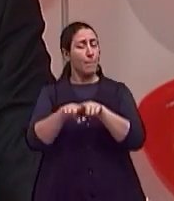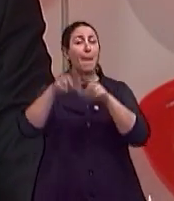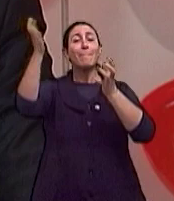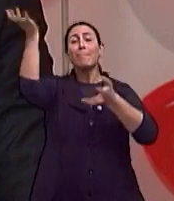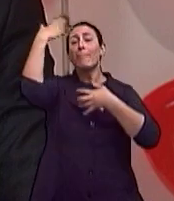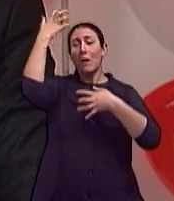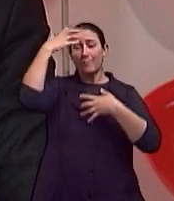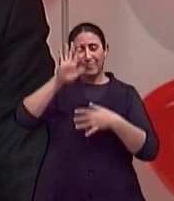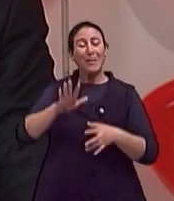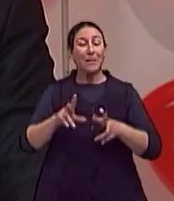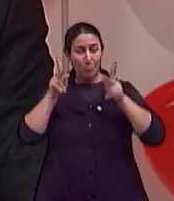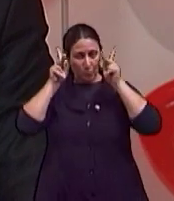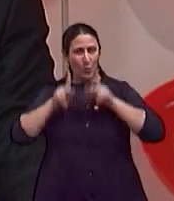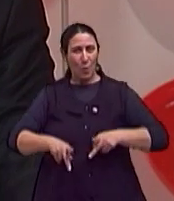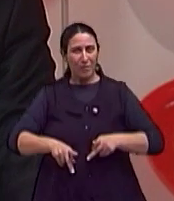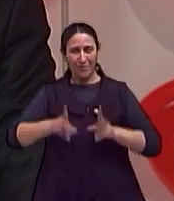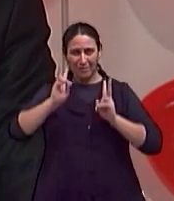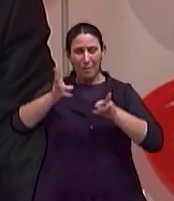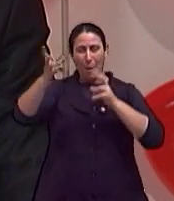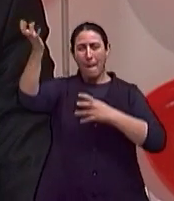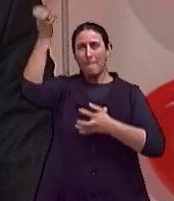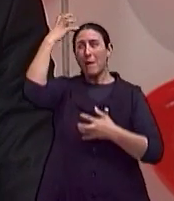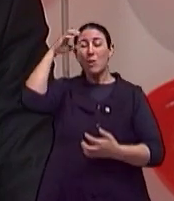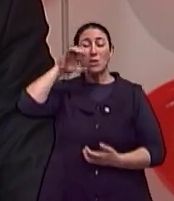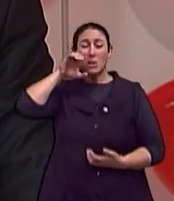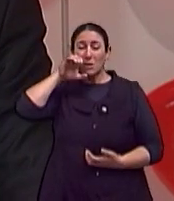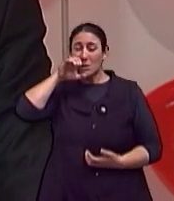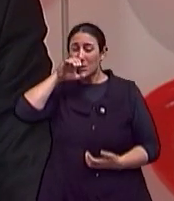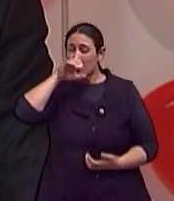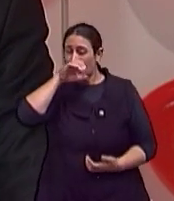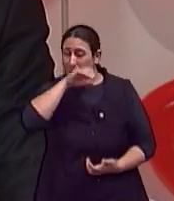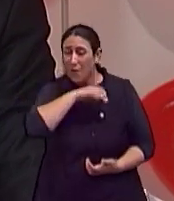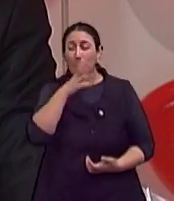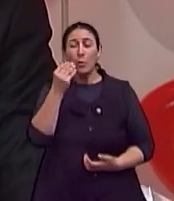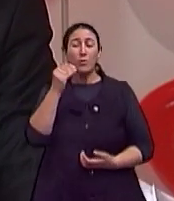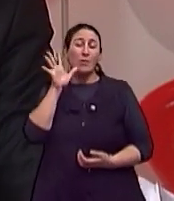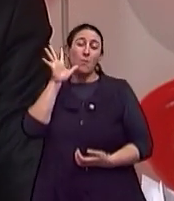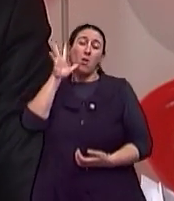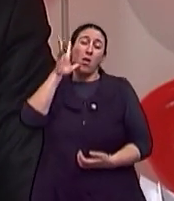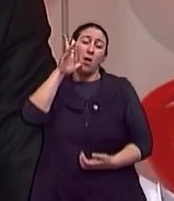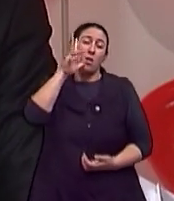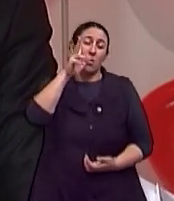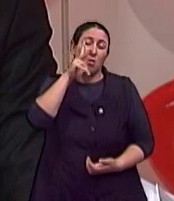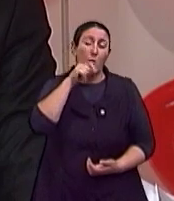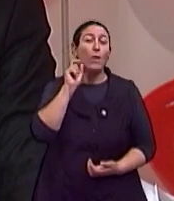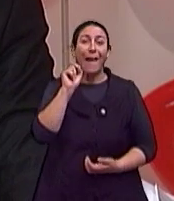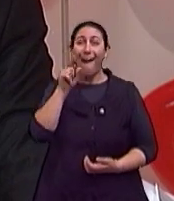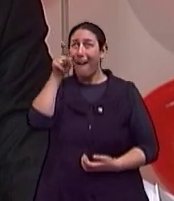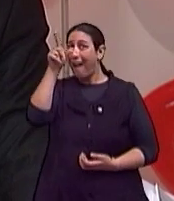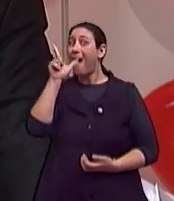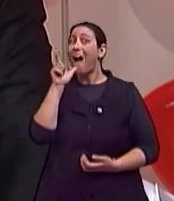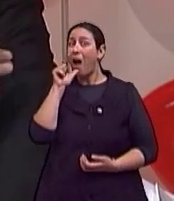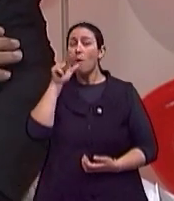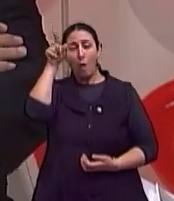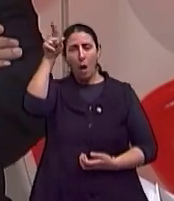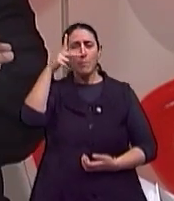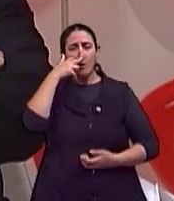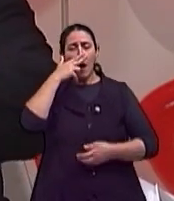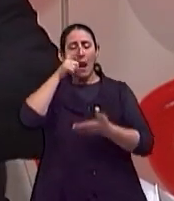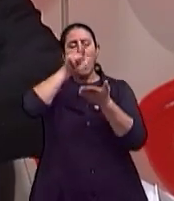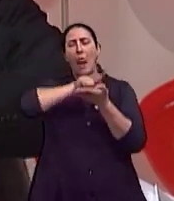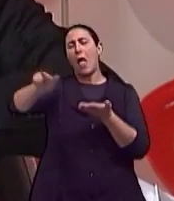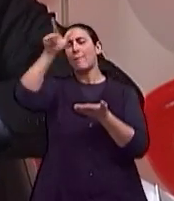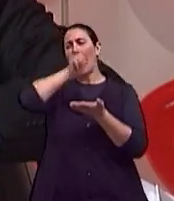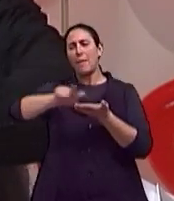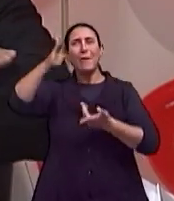A pessoa que toma banho muito quente, muito demorado, a água funciona como um detergente, ela